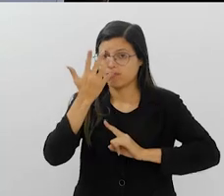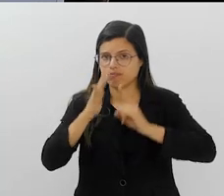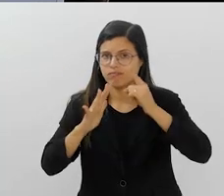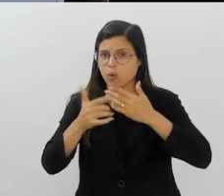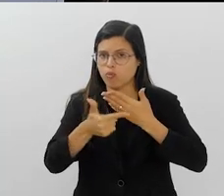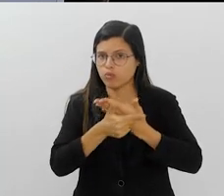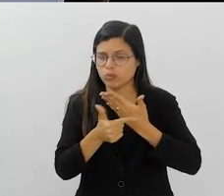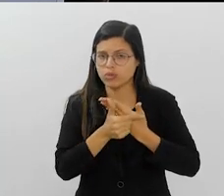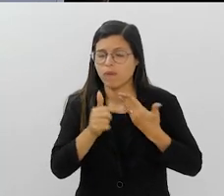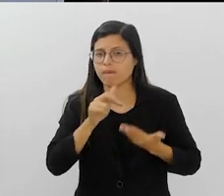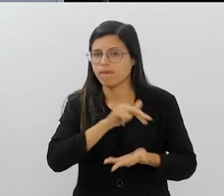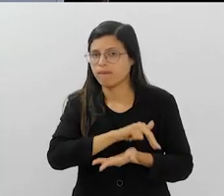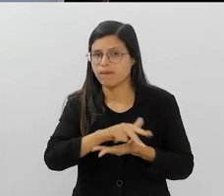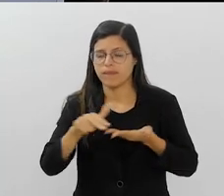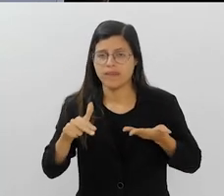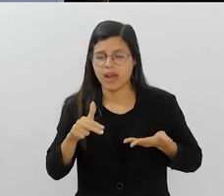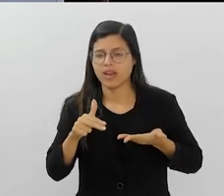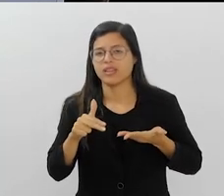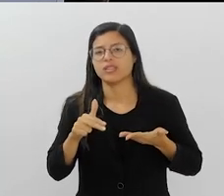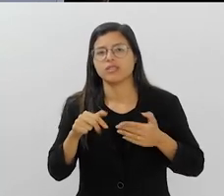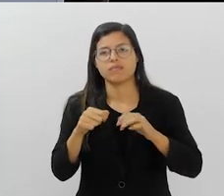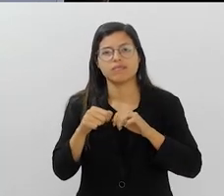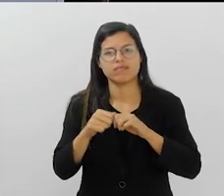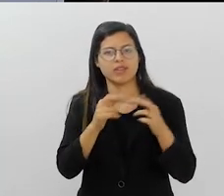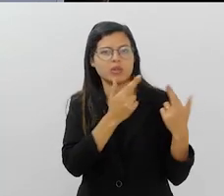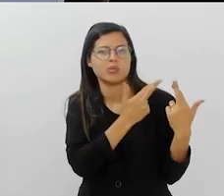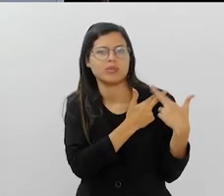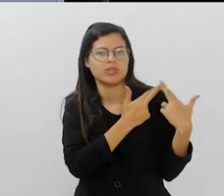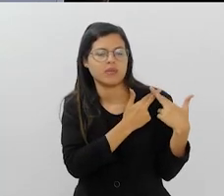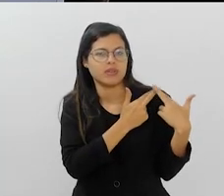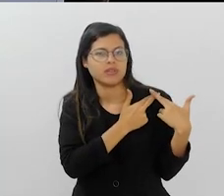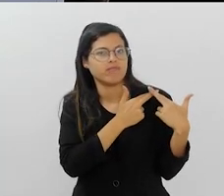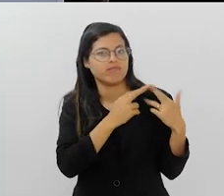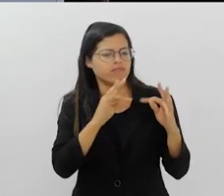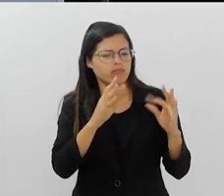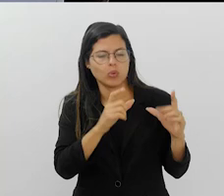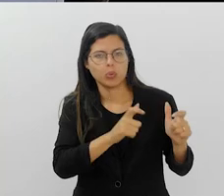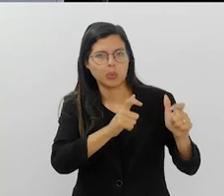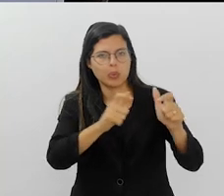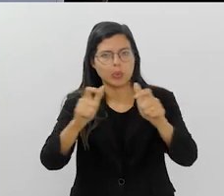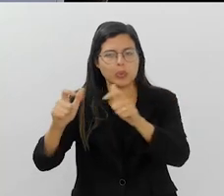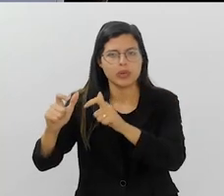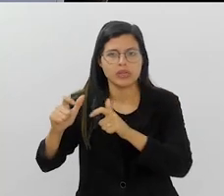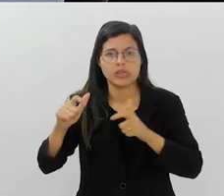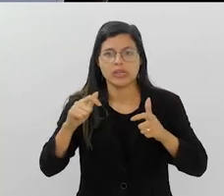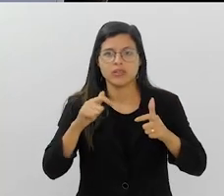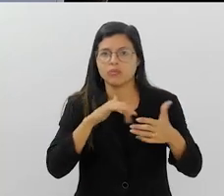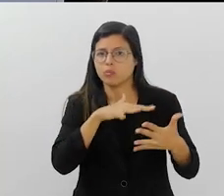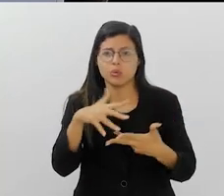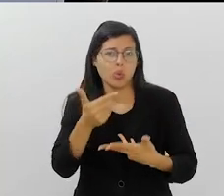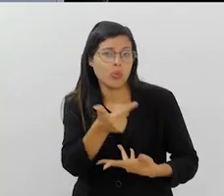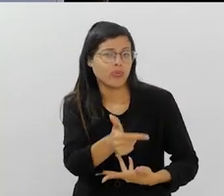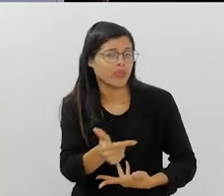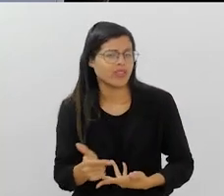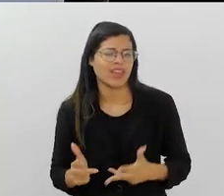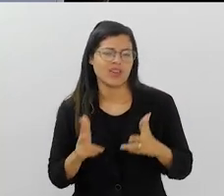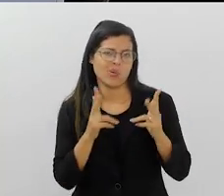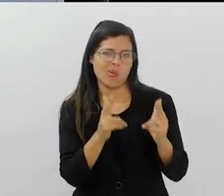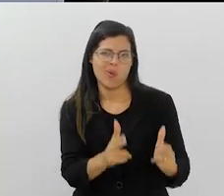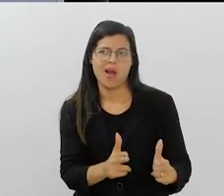com a inunda das funções que ele exerce e que ele acumula de responsabilidades em qualquer lugar do mundo, você não tem isso.